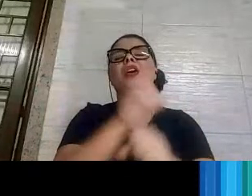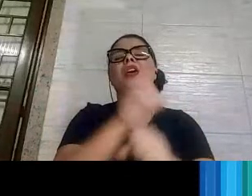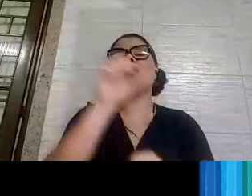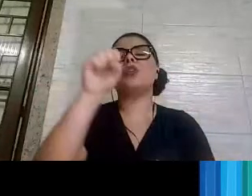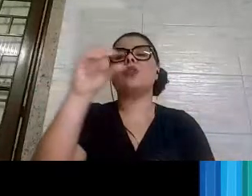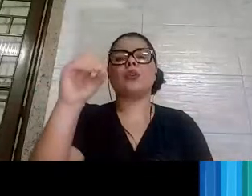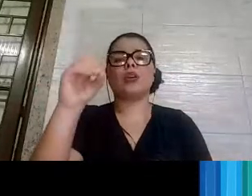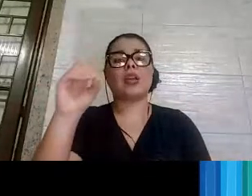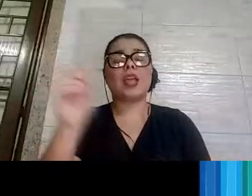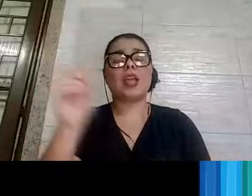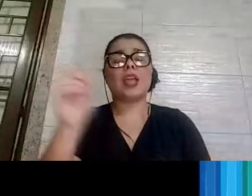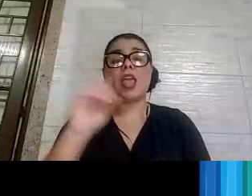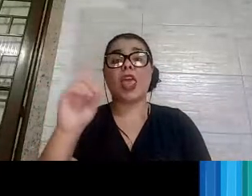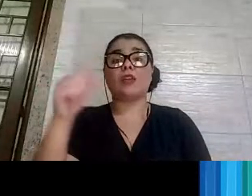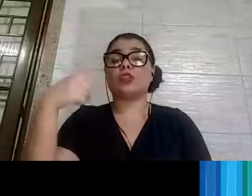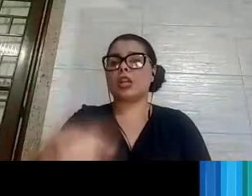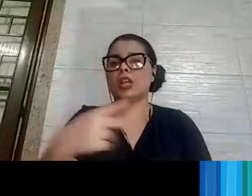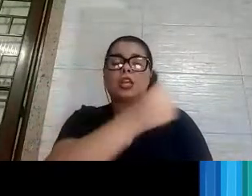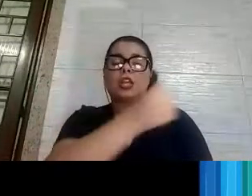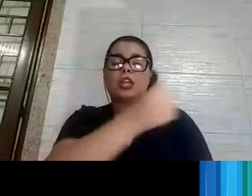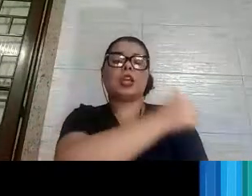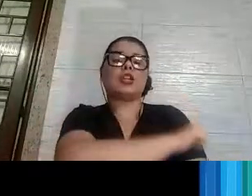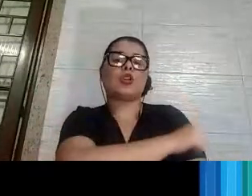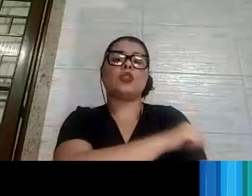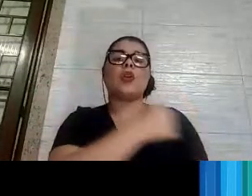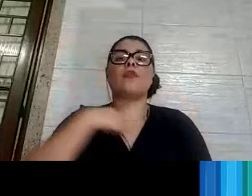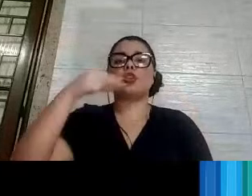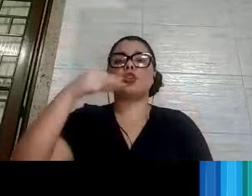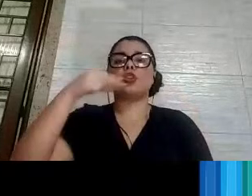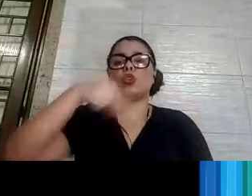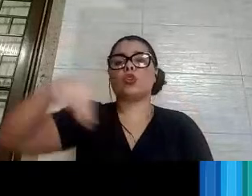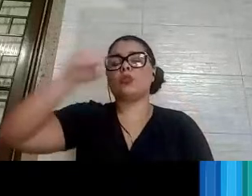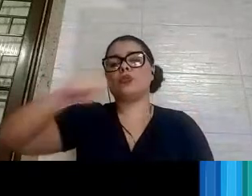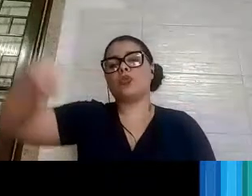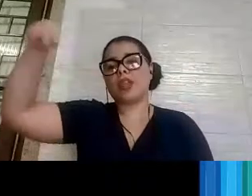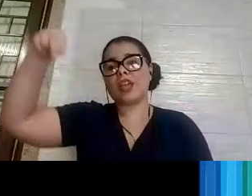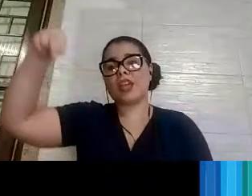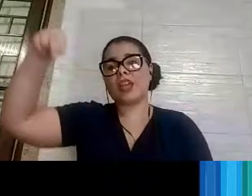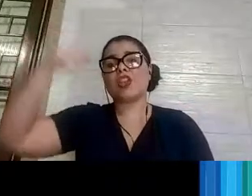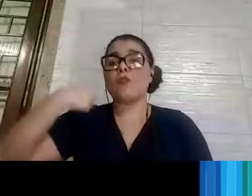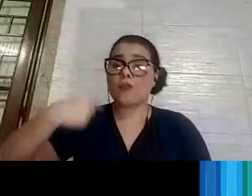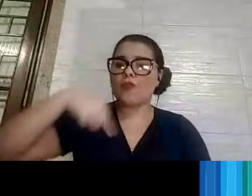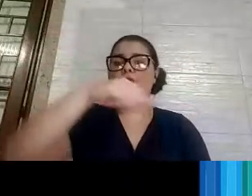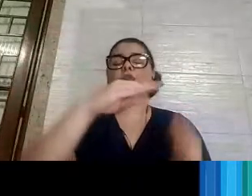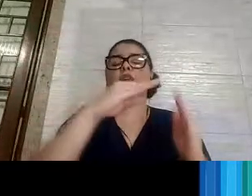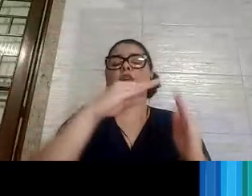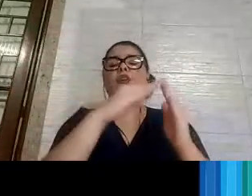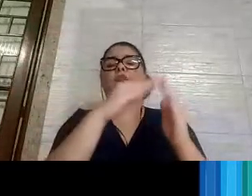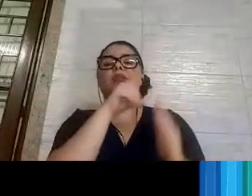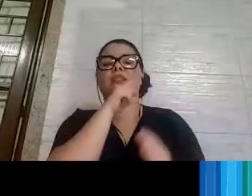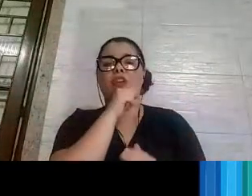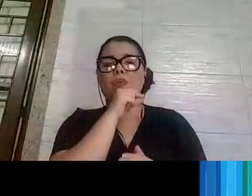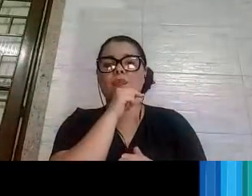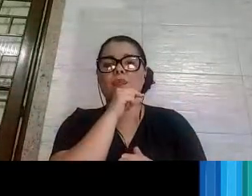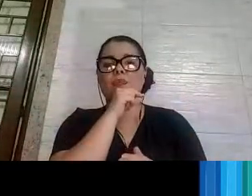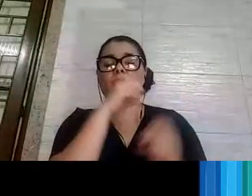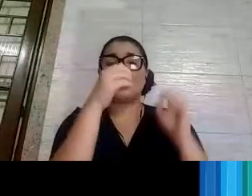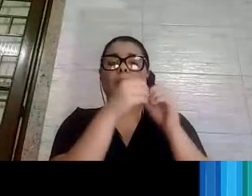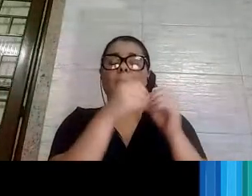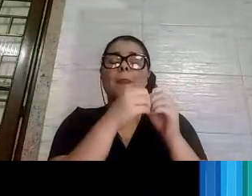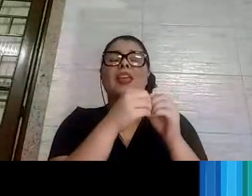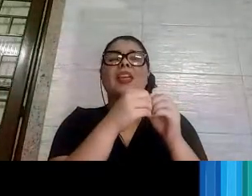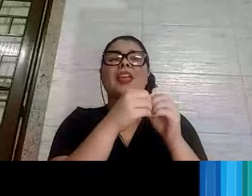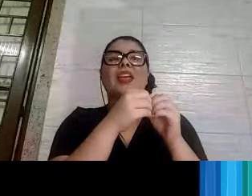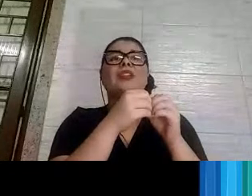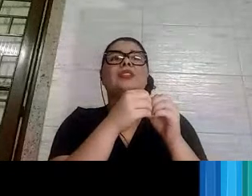eu não sou do Rio de Janeiro, eu vim do Nordeste, aí eu fui morar em Nilópolis, morei aí perto da estação do trem,